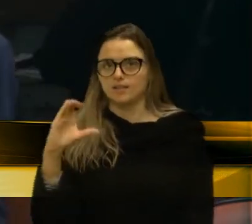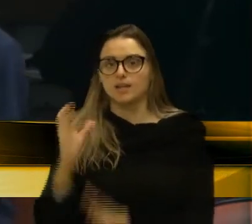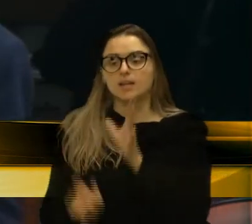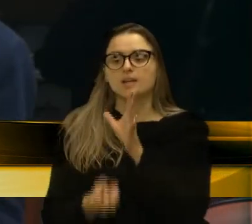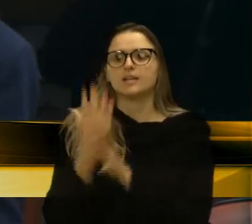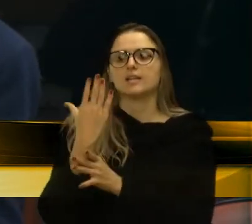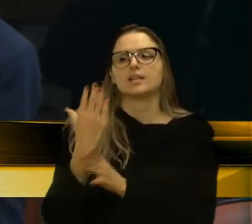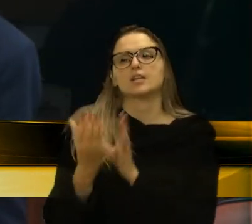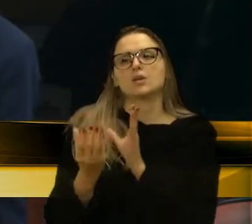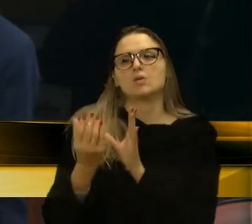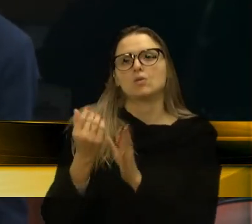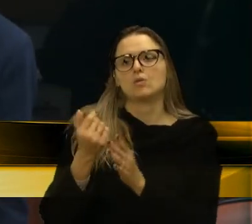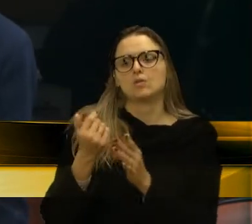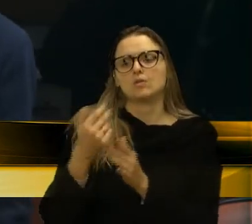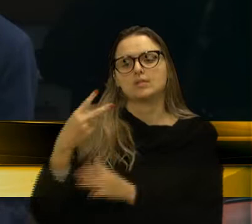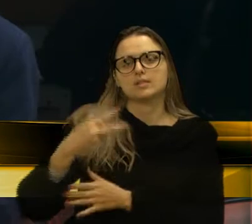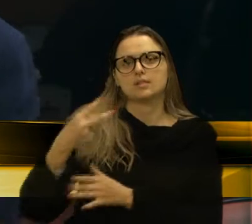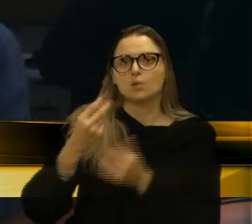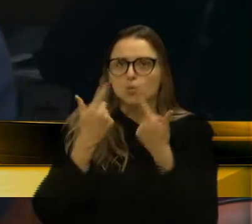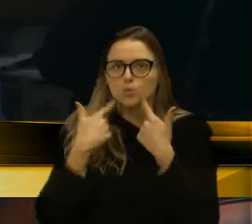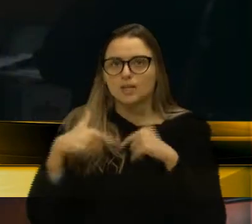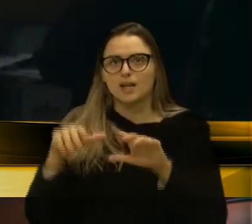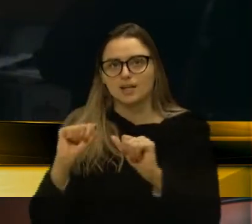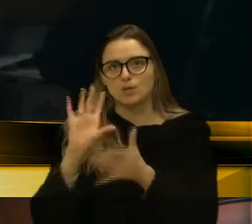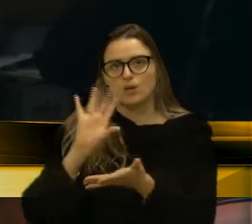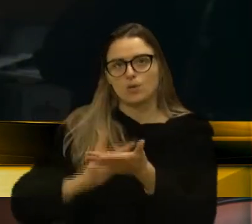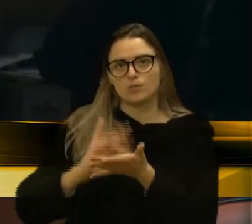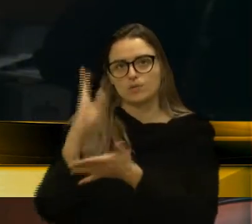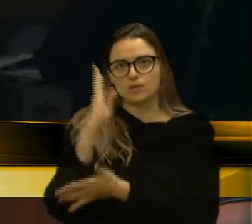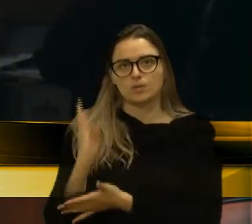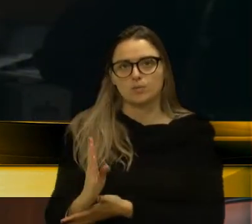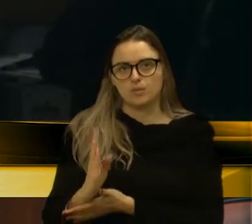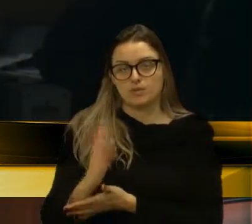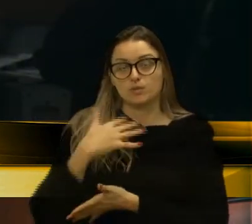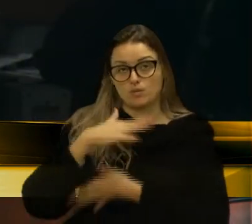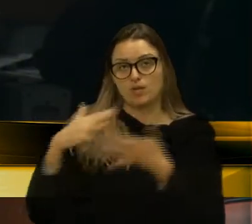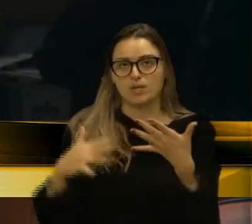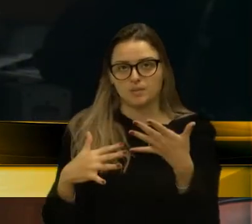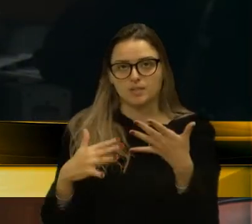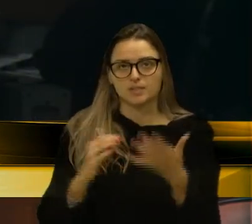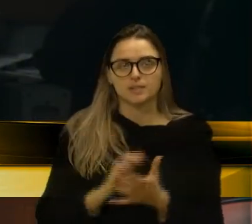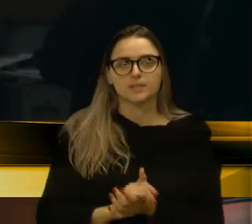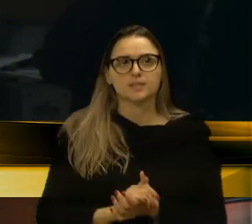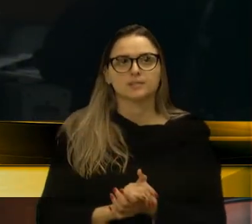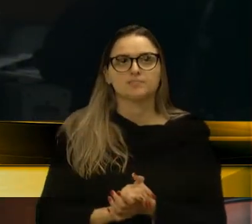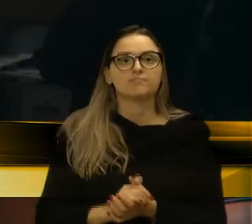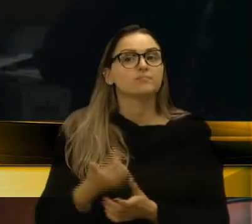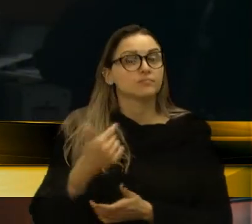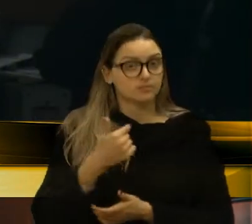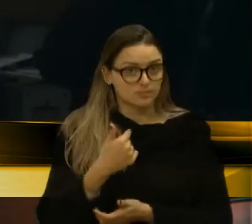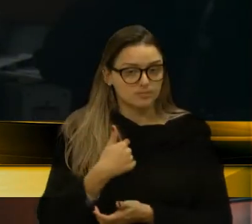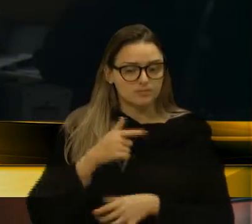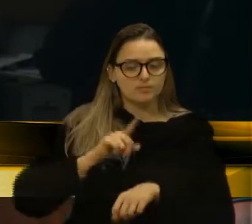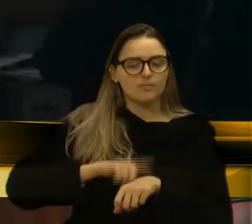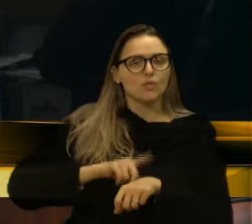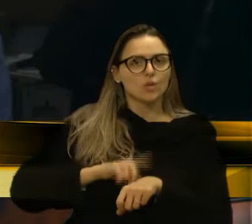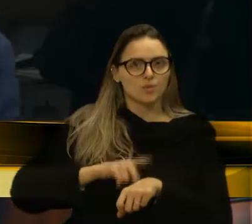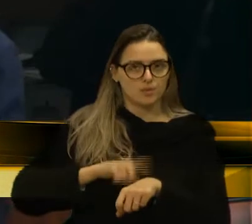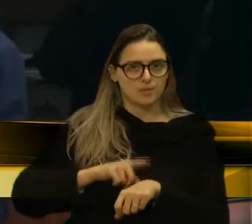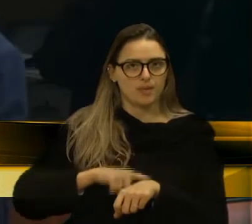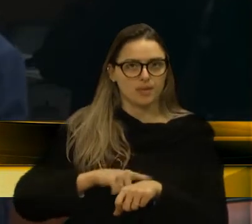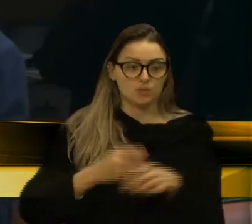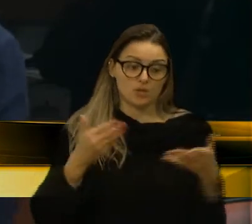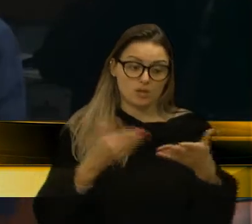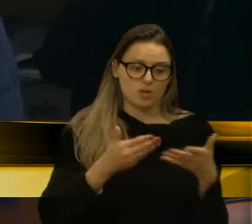segunda língua oficial. Então, eu faço essa fala porque, num momento em que a